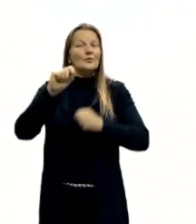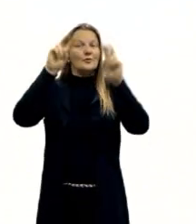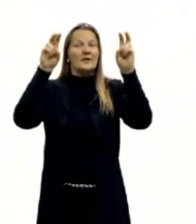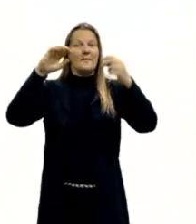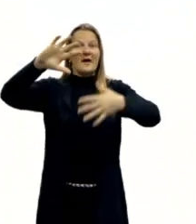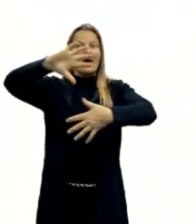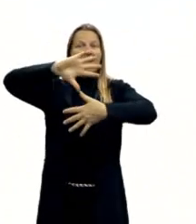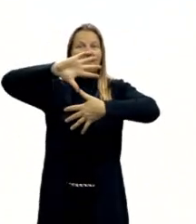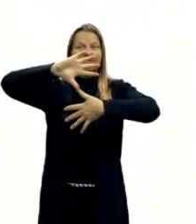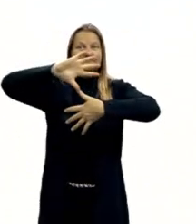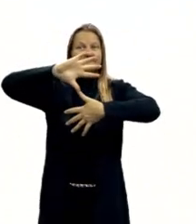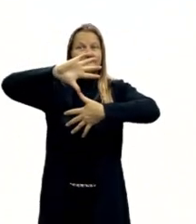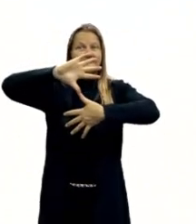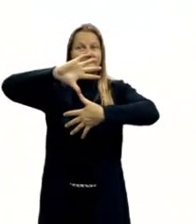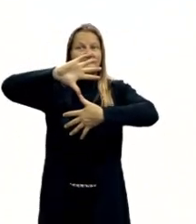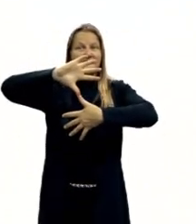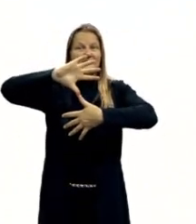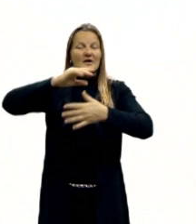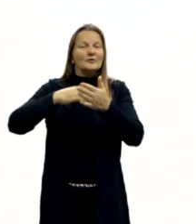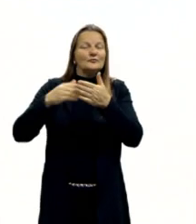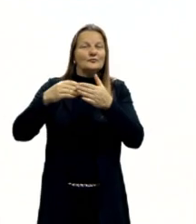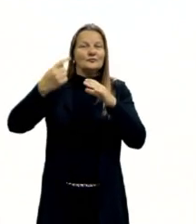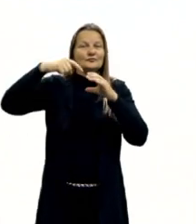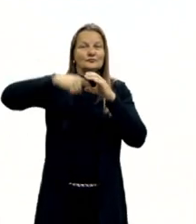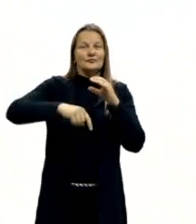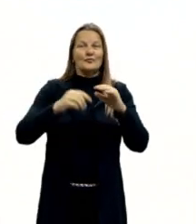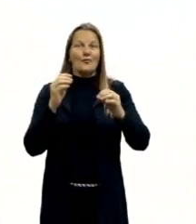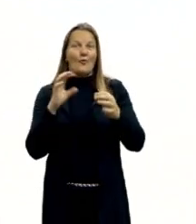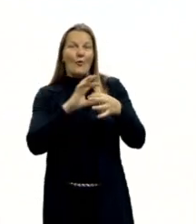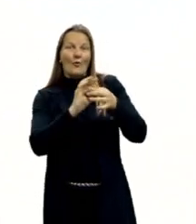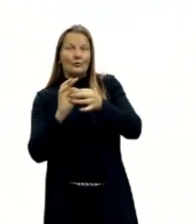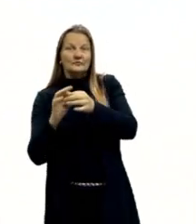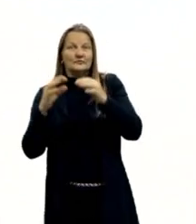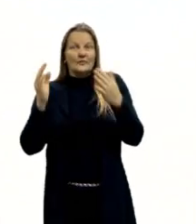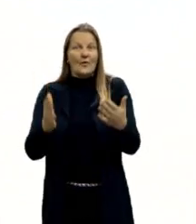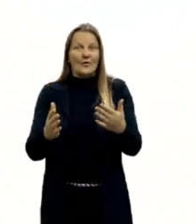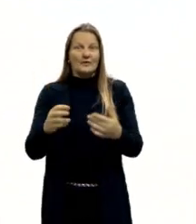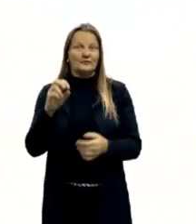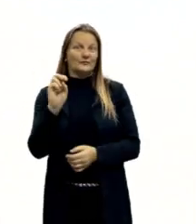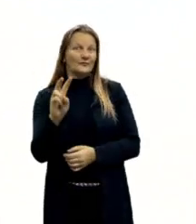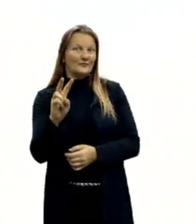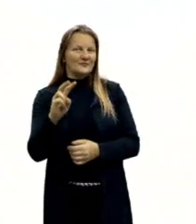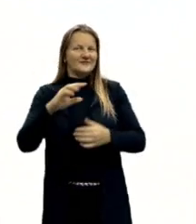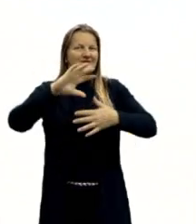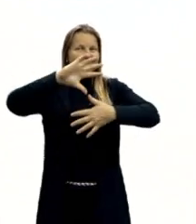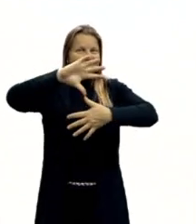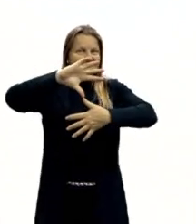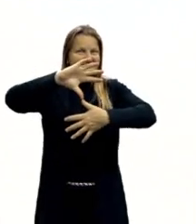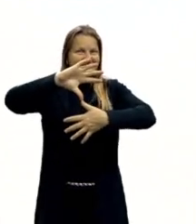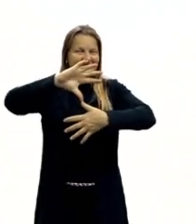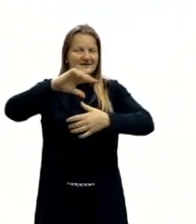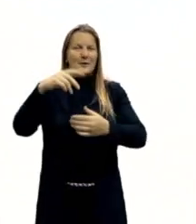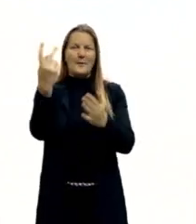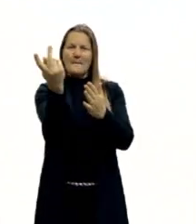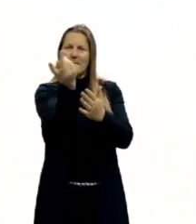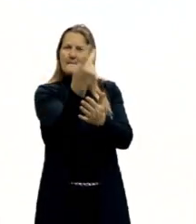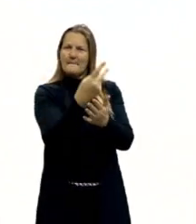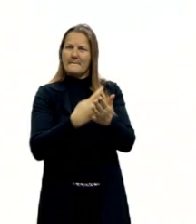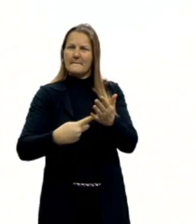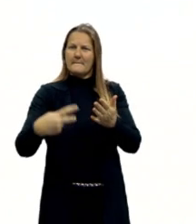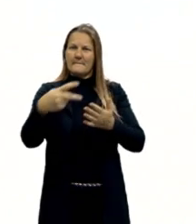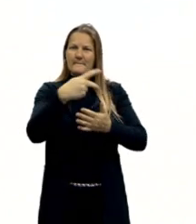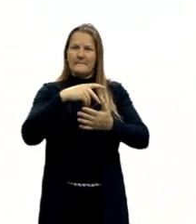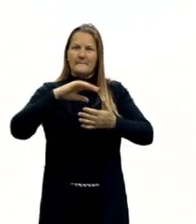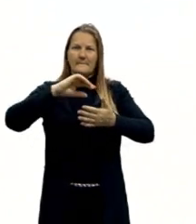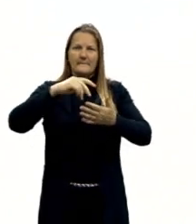América, questões contemporâneas 2. Sempre trago, a gente tem que trazer o mapa, o mapa da América,